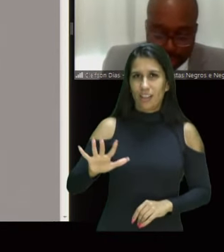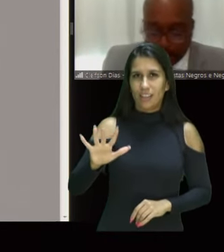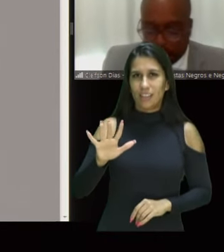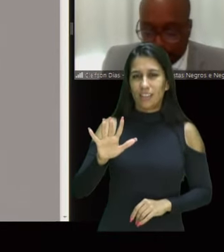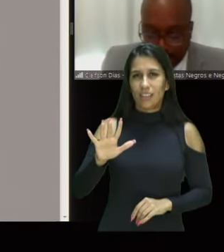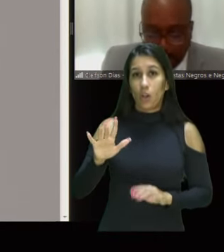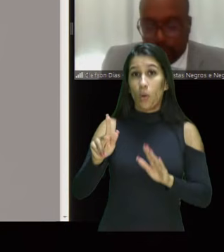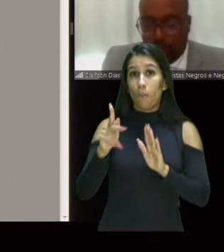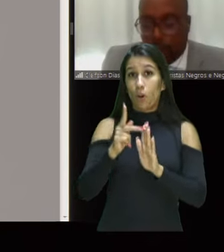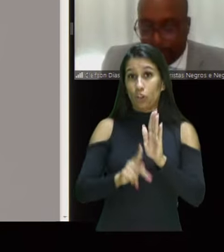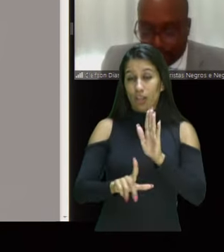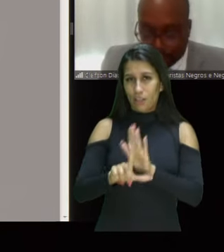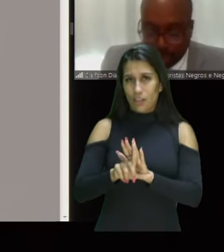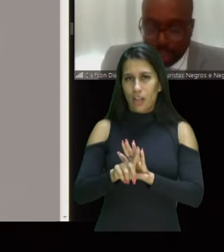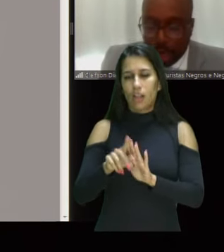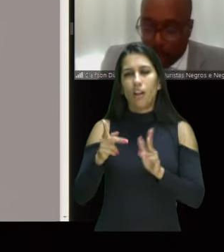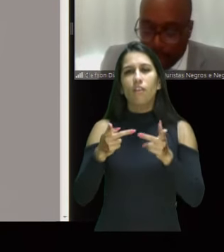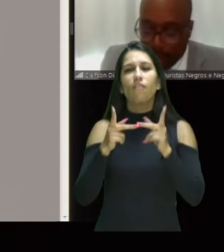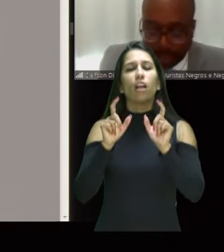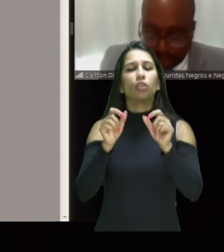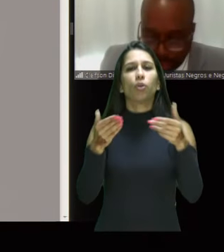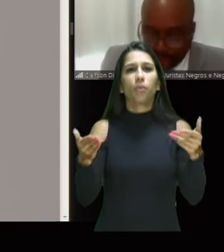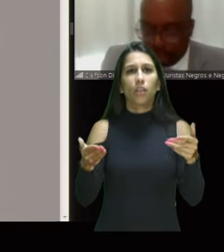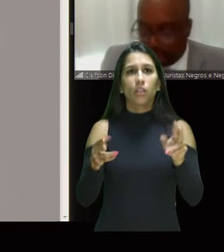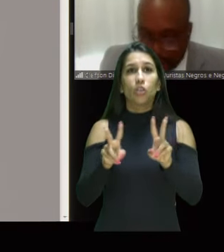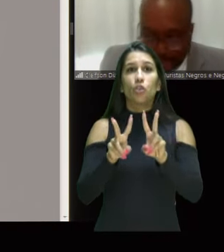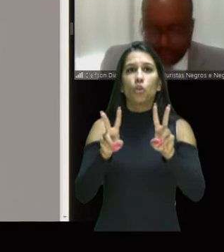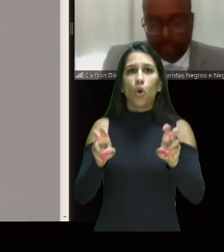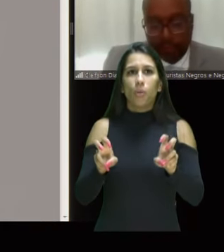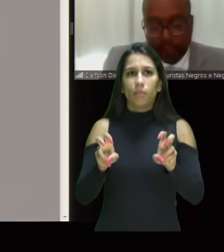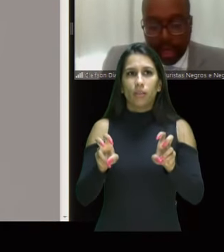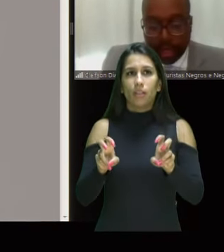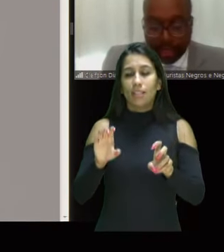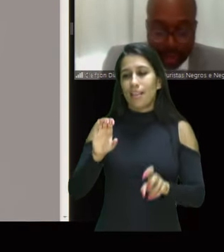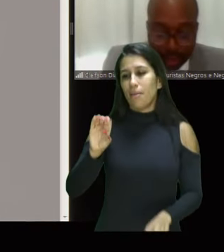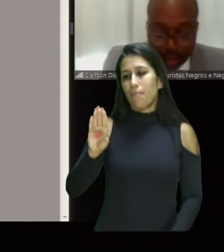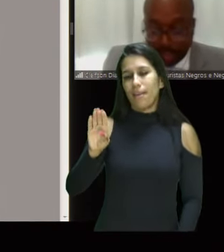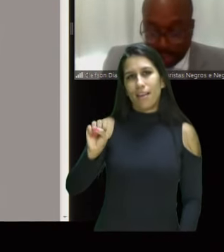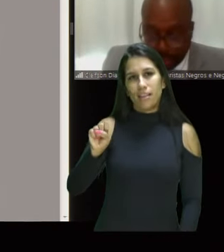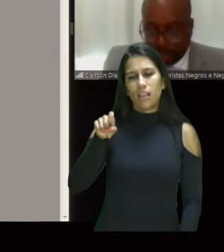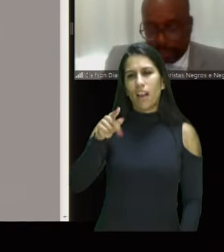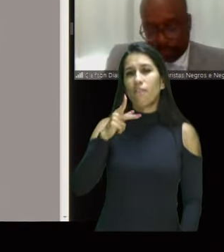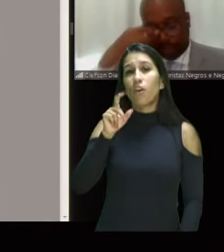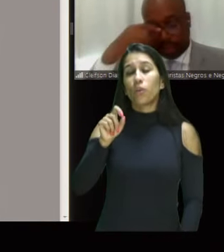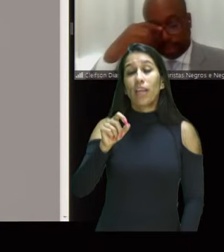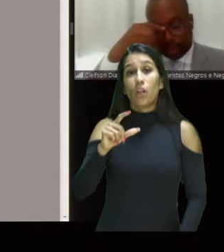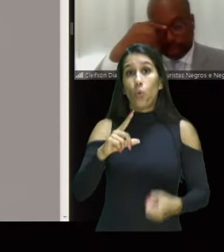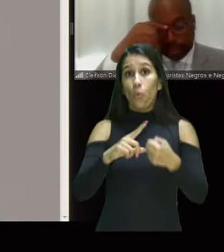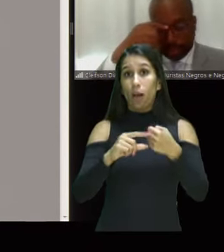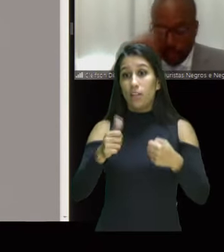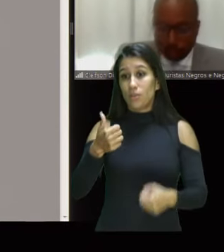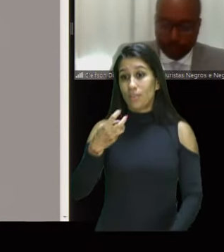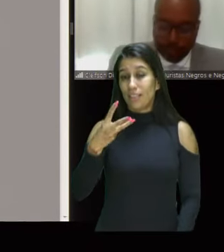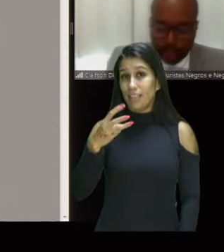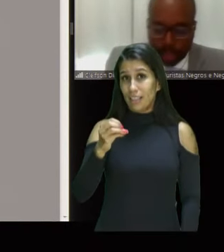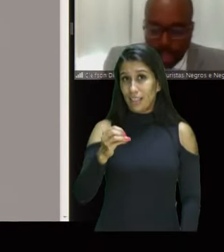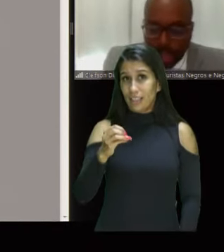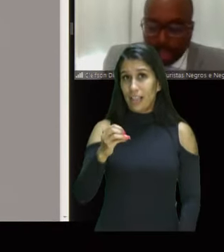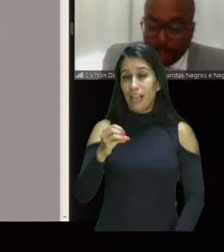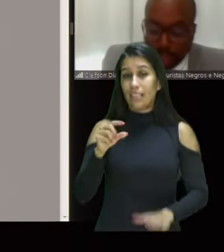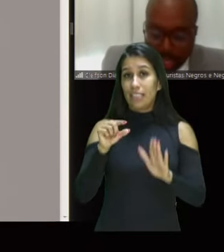contribuição social sobre operações com bens de serviço, CBS, em seu artigo 130, inciso 31,